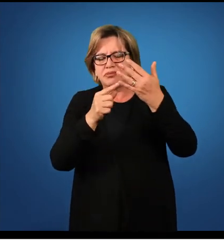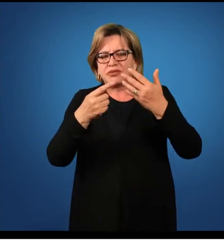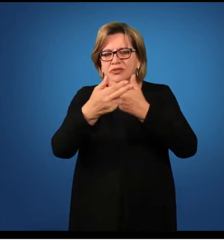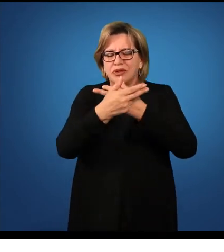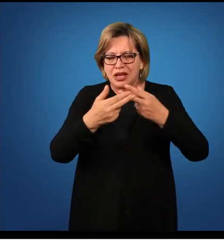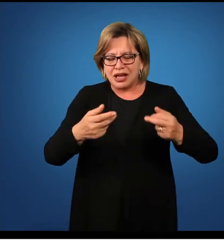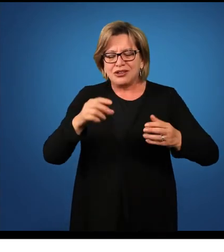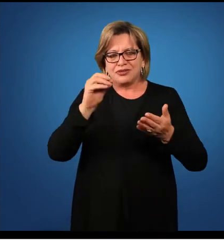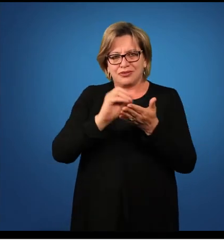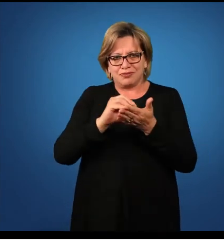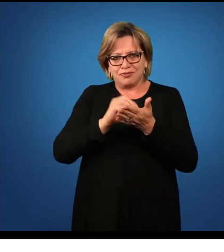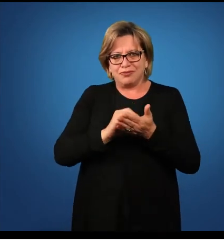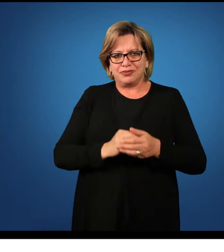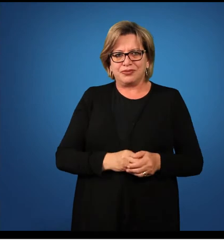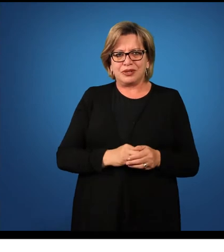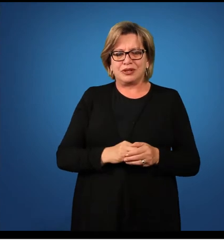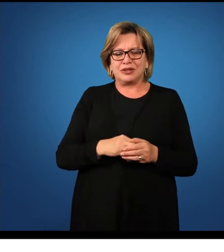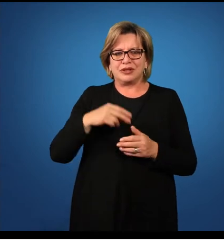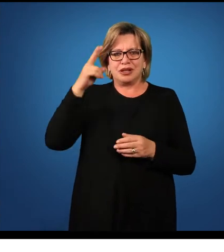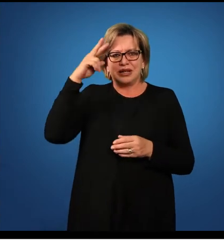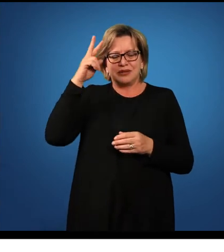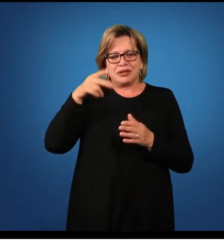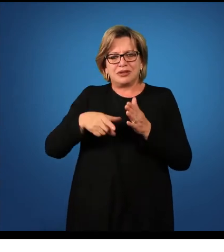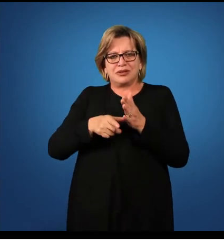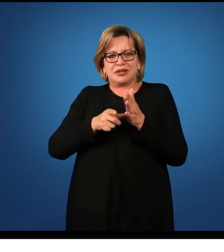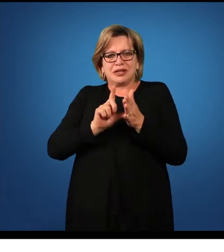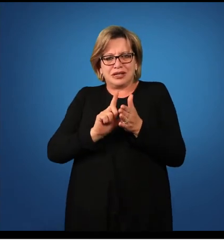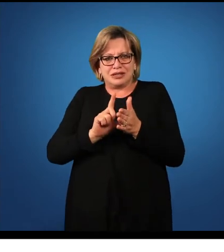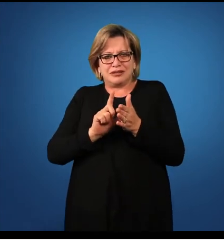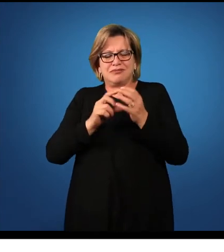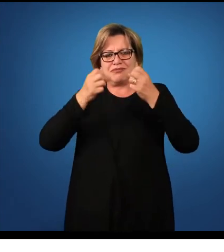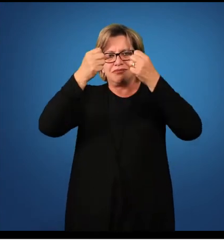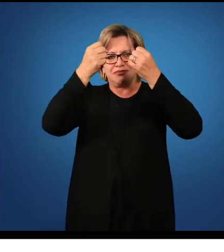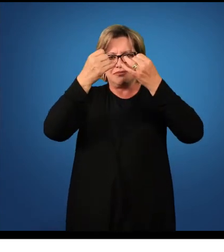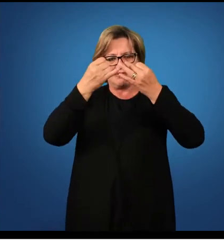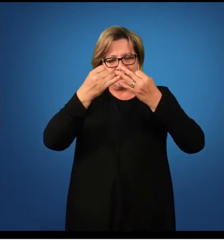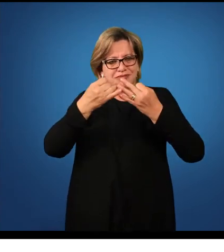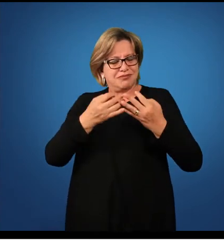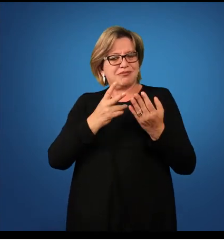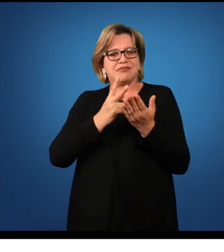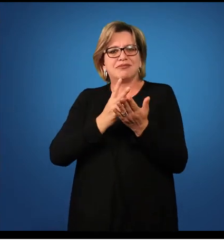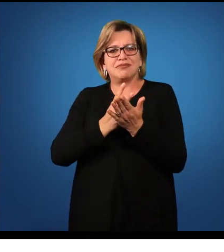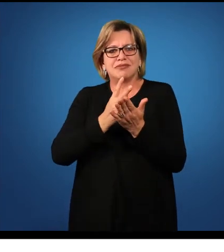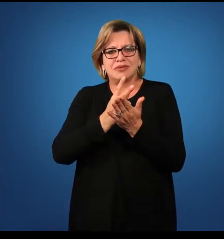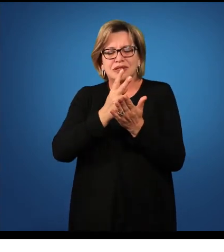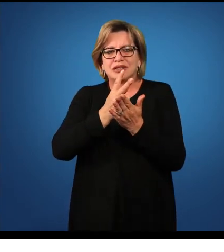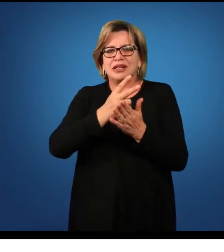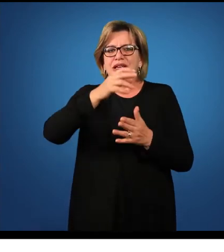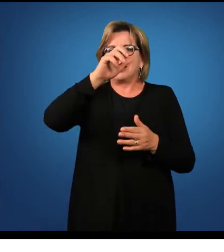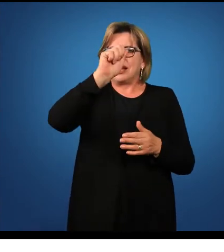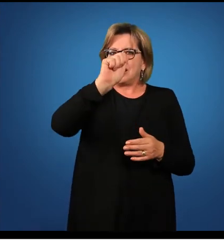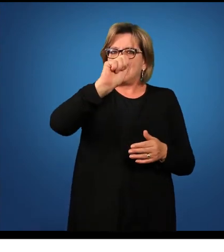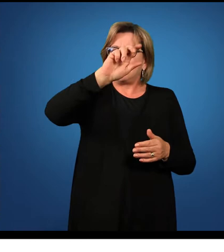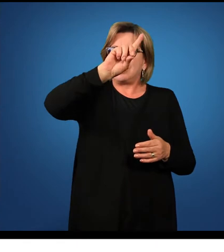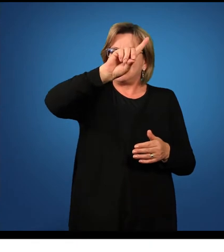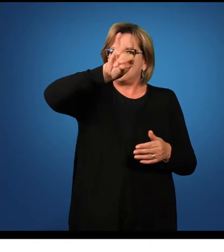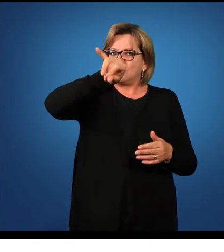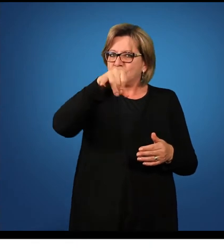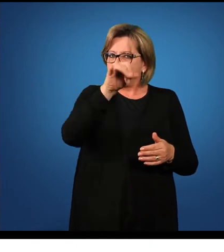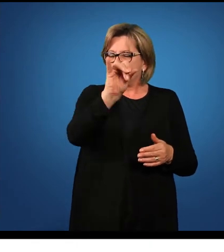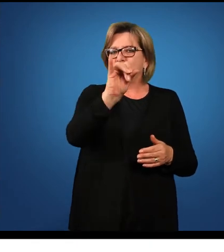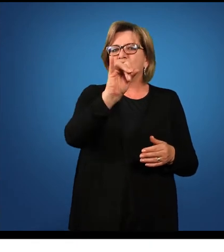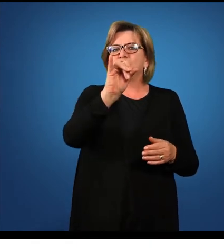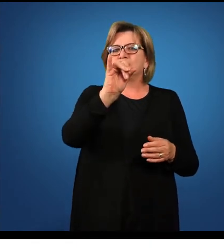principais. Retomando, antes, porém, de entrarmos aí e dar continuidade nos adjuntos adverbiais, eu gostaria de